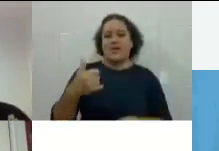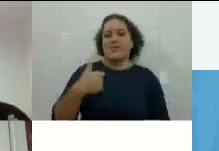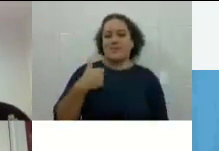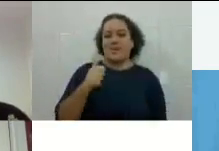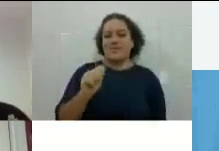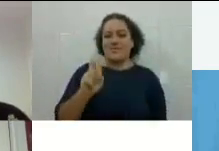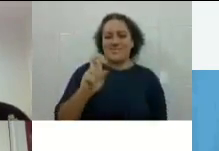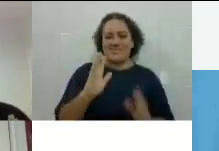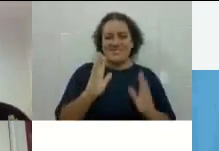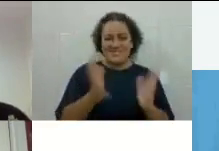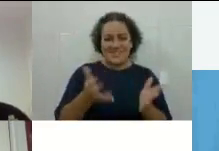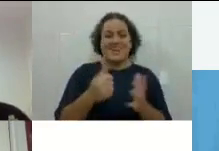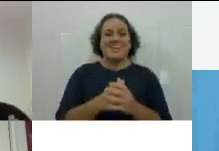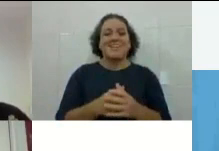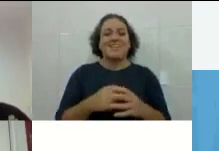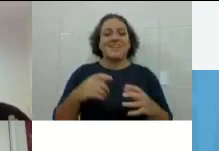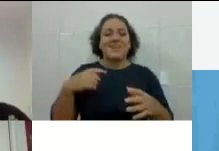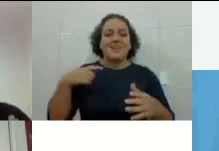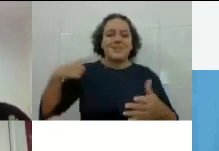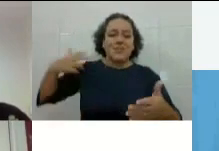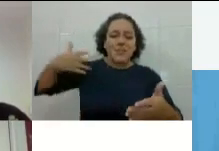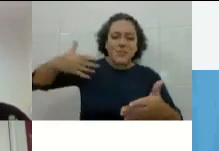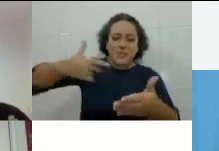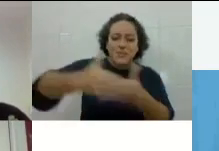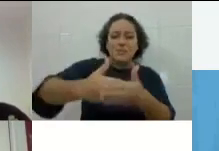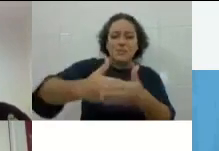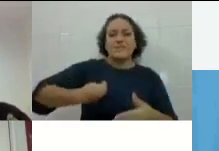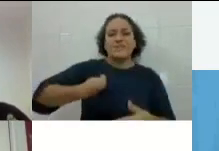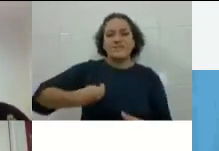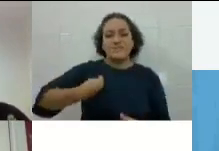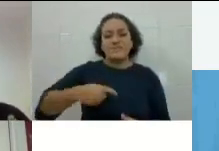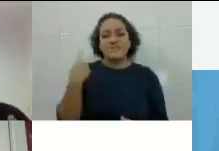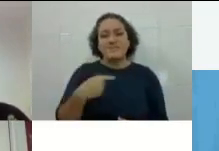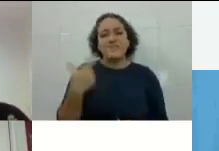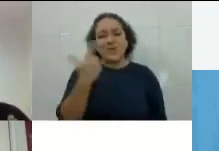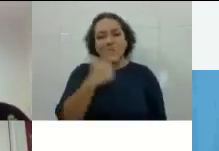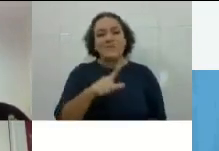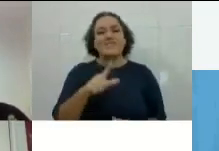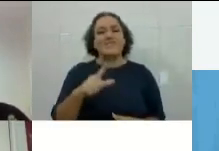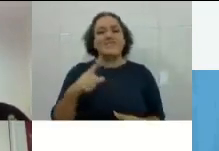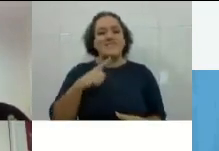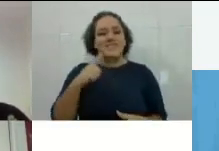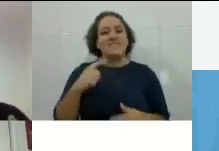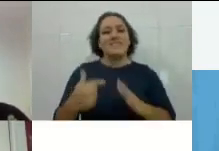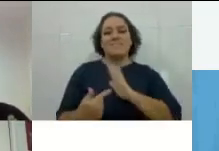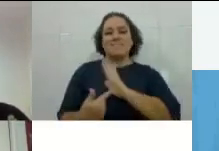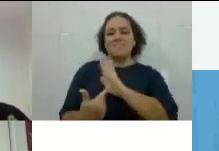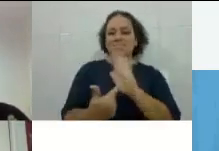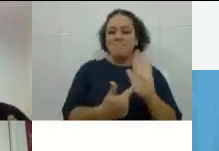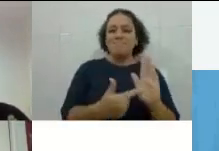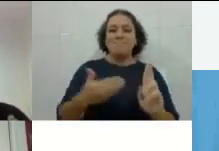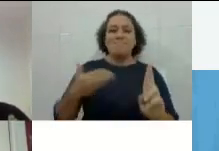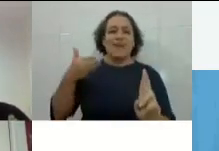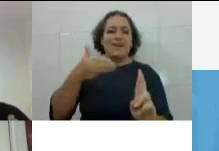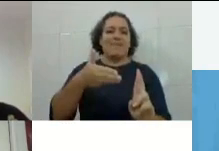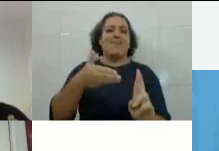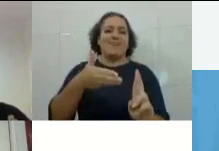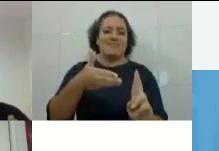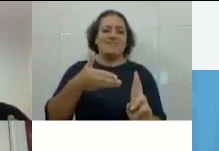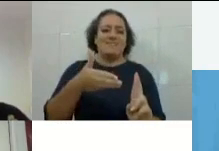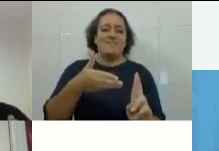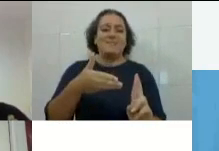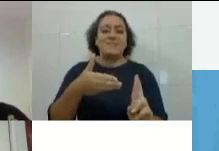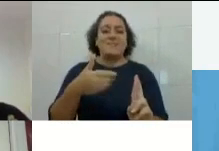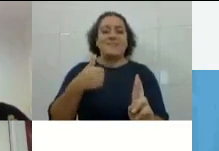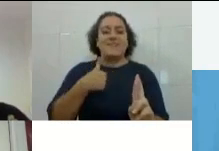toda essa sua existência, nós conseguimos nos estabelecer, né? Como referência, né? Eu falei aí que